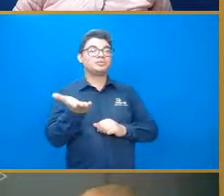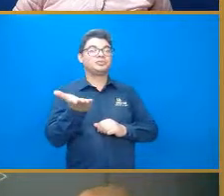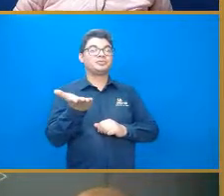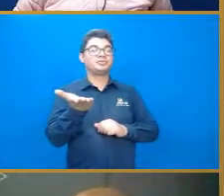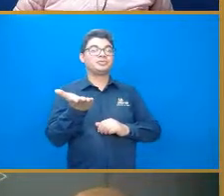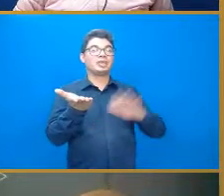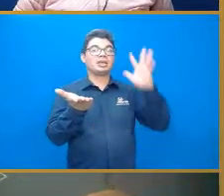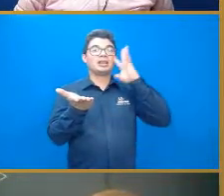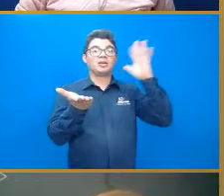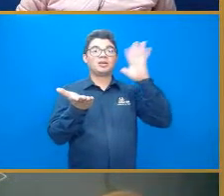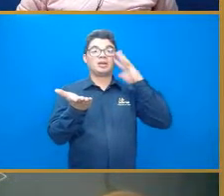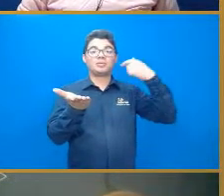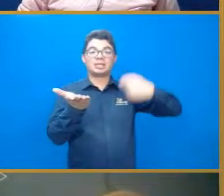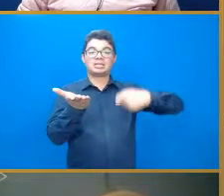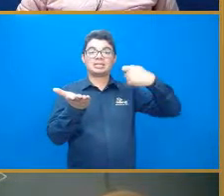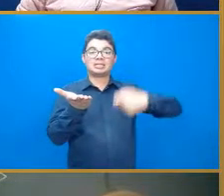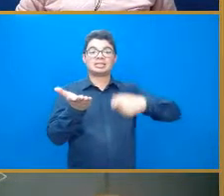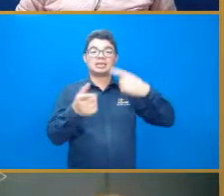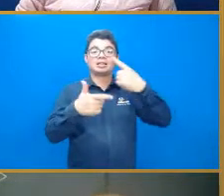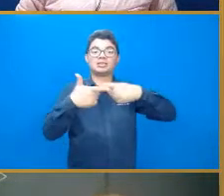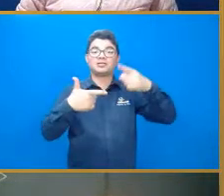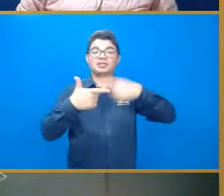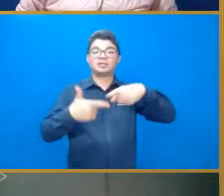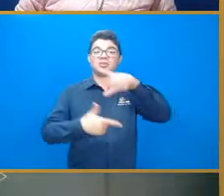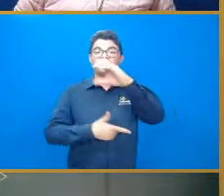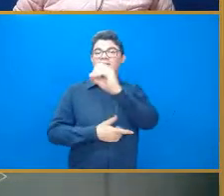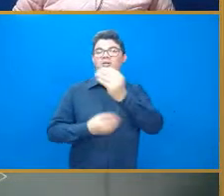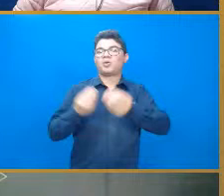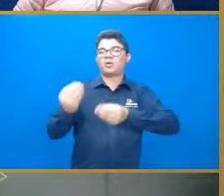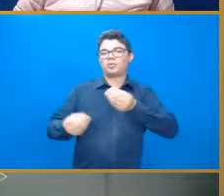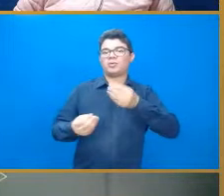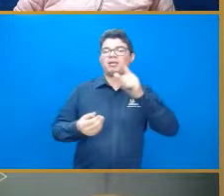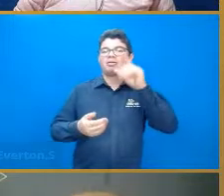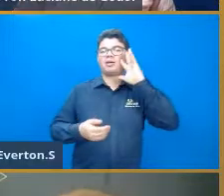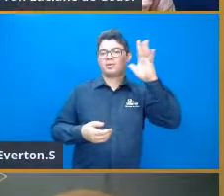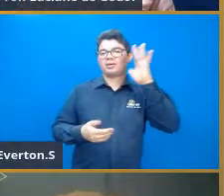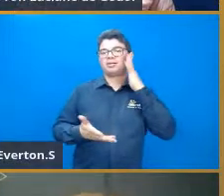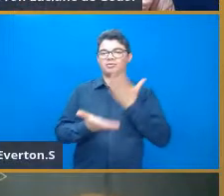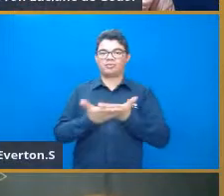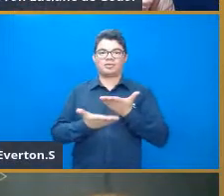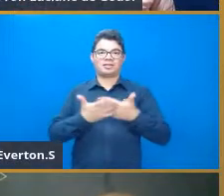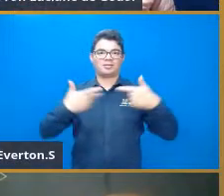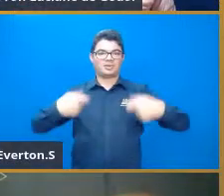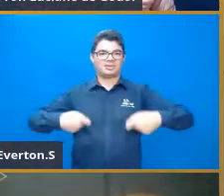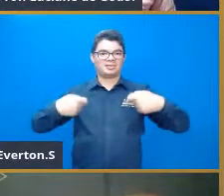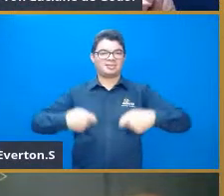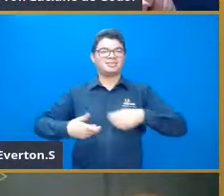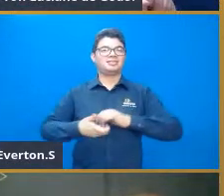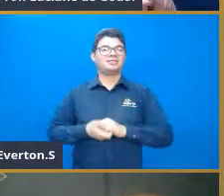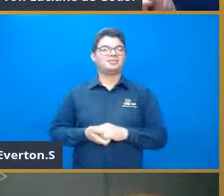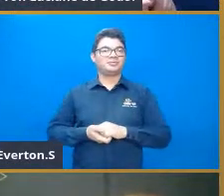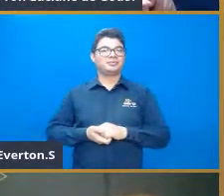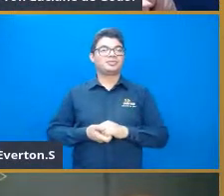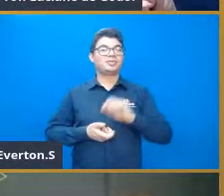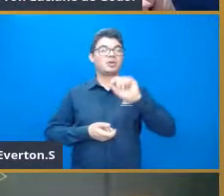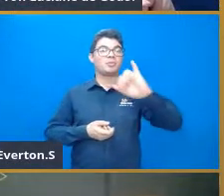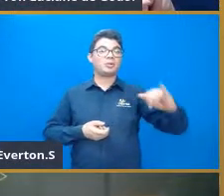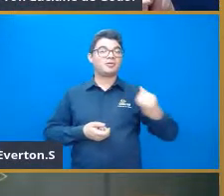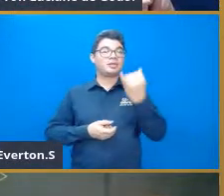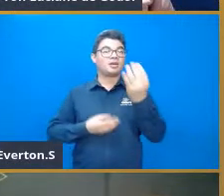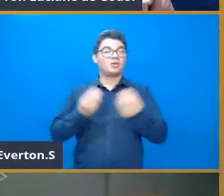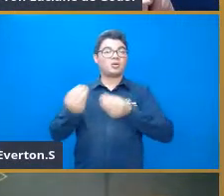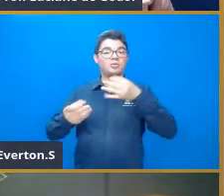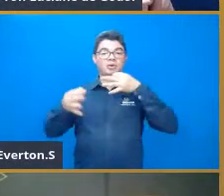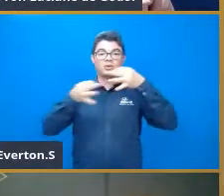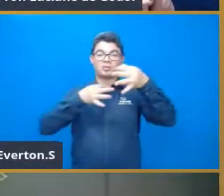teoria, senão você divide por zero, é isso aí. É verdade, deixa eu até aproveitar, né, fazer um pequeno comentário